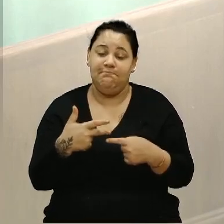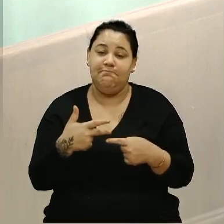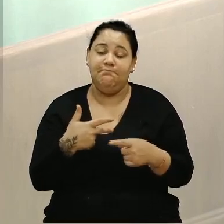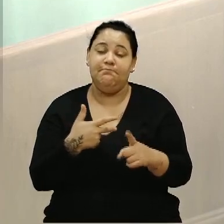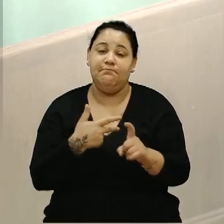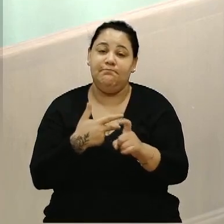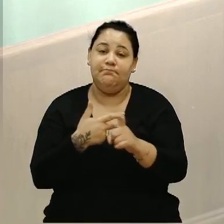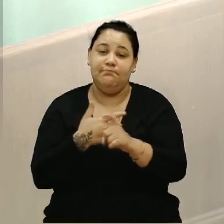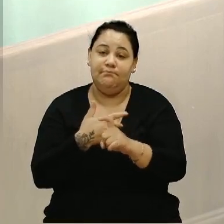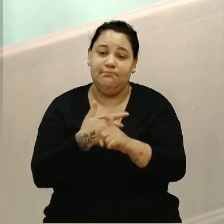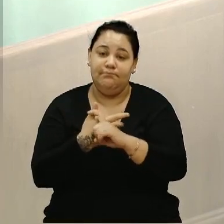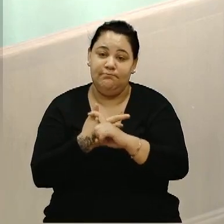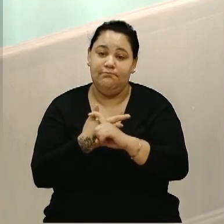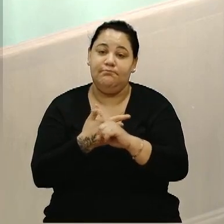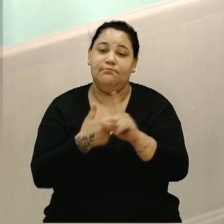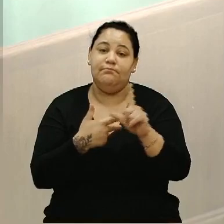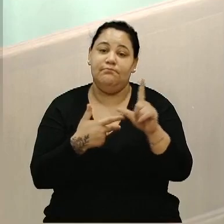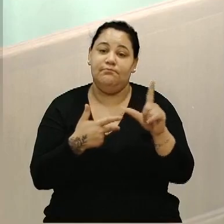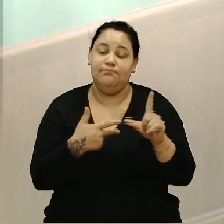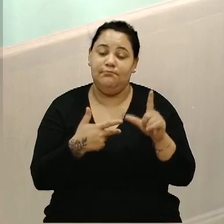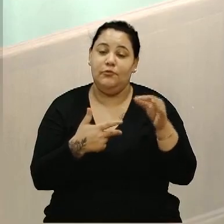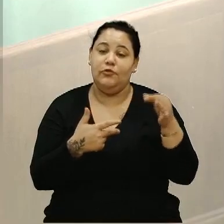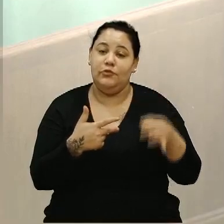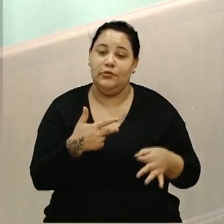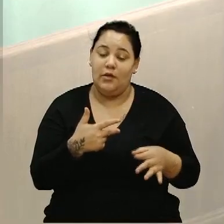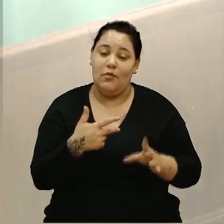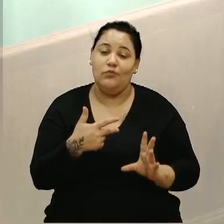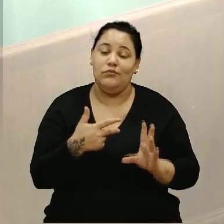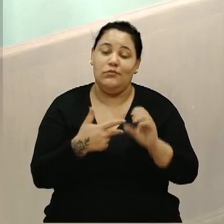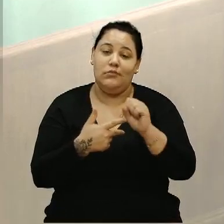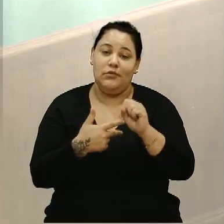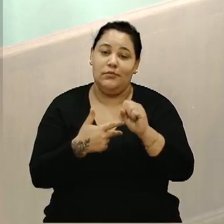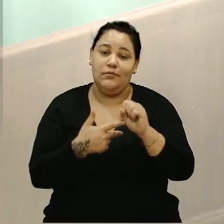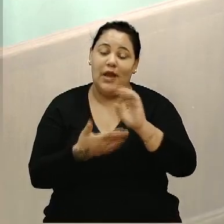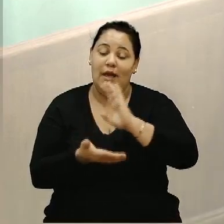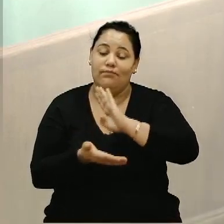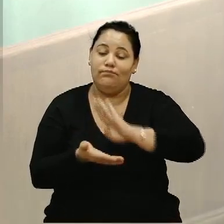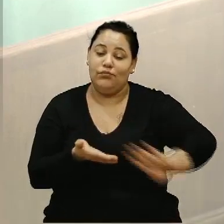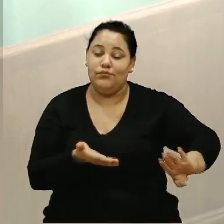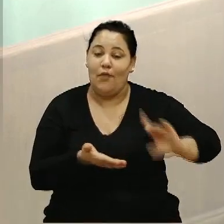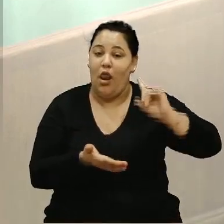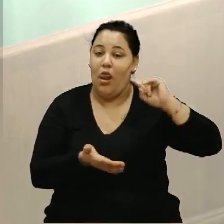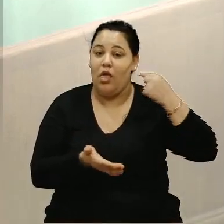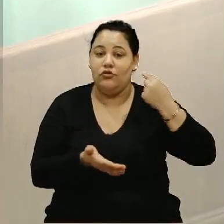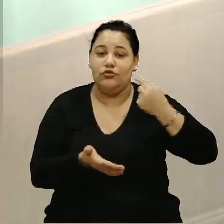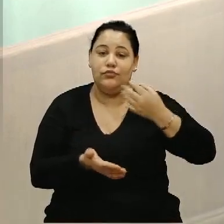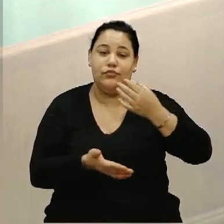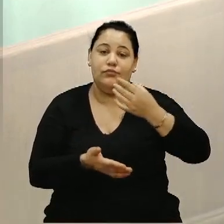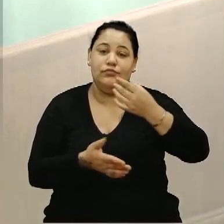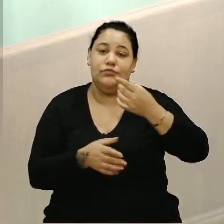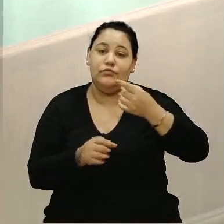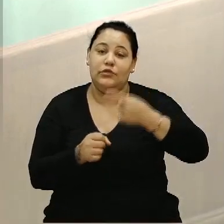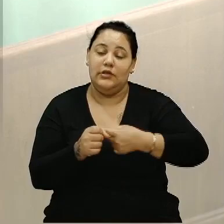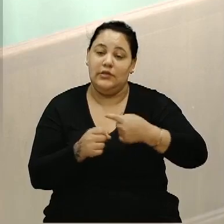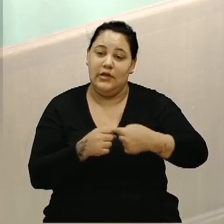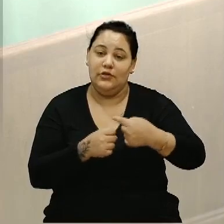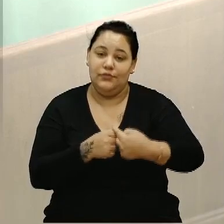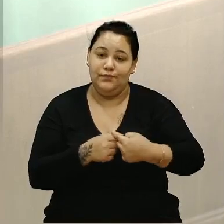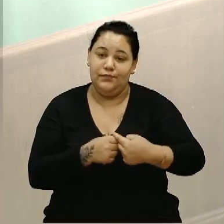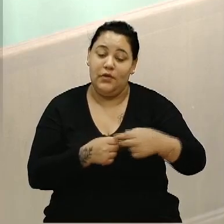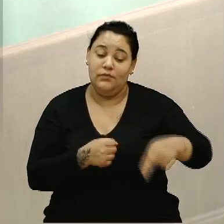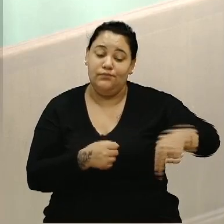para eliminar os lixões da nossa cidade. A Zona Norte está insuportável. Tem cinco lixões.